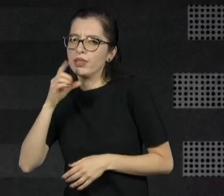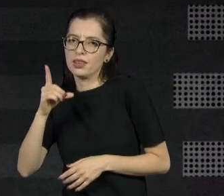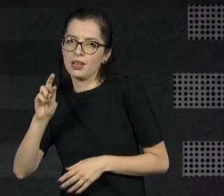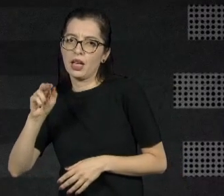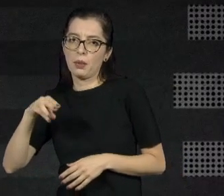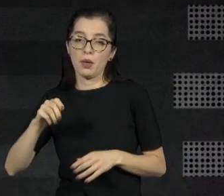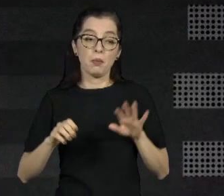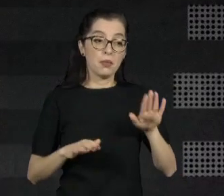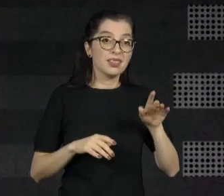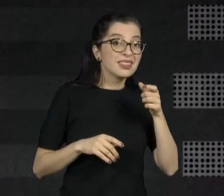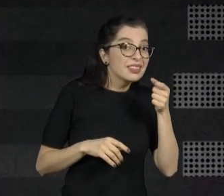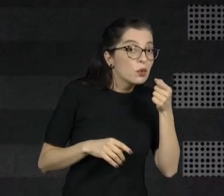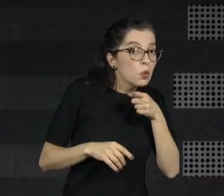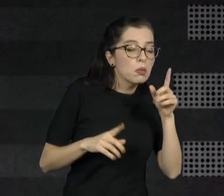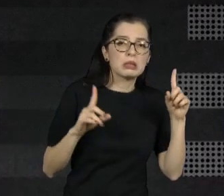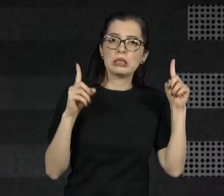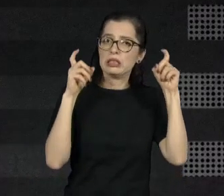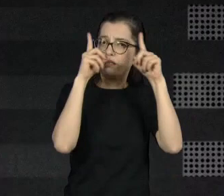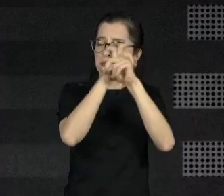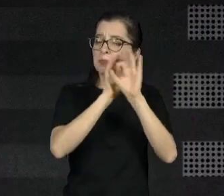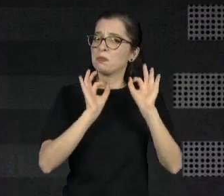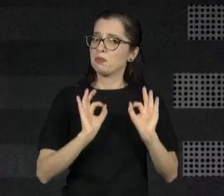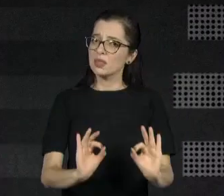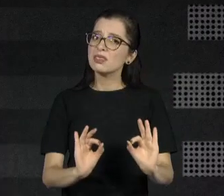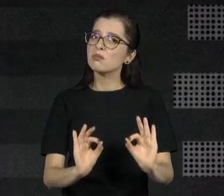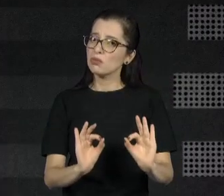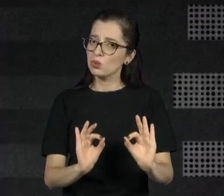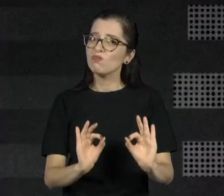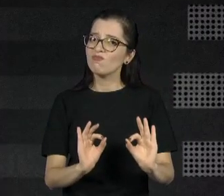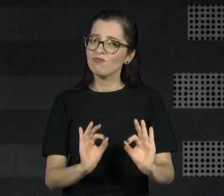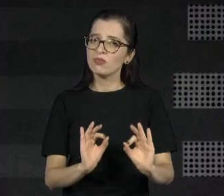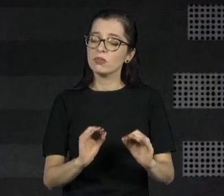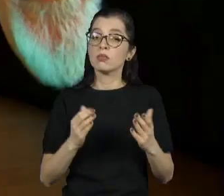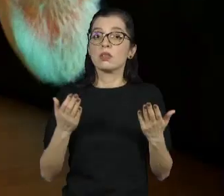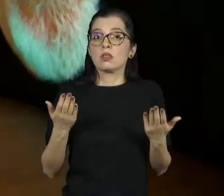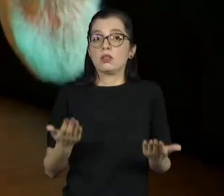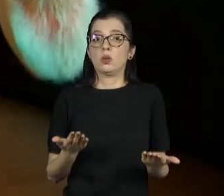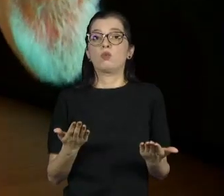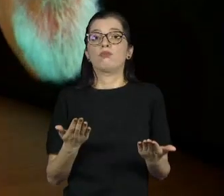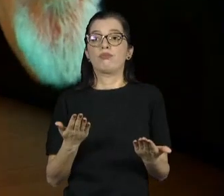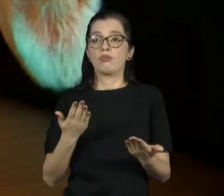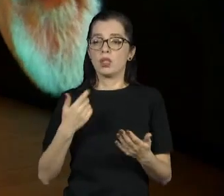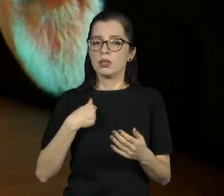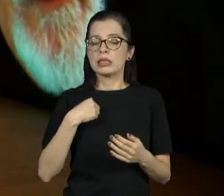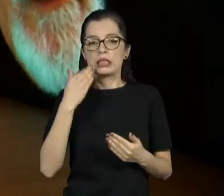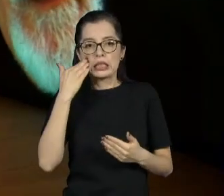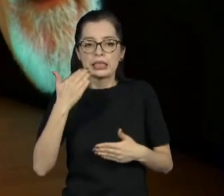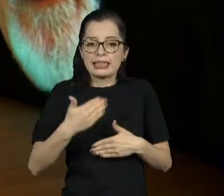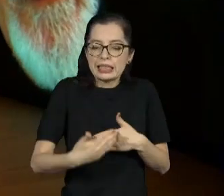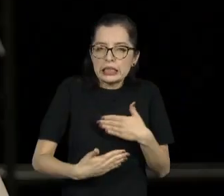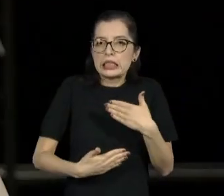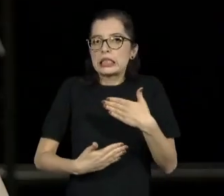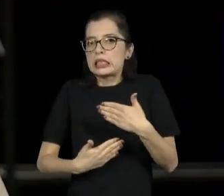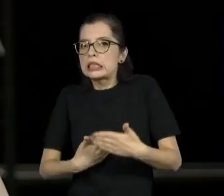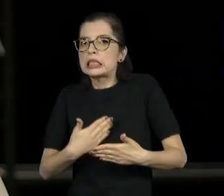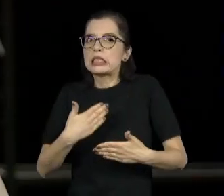mais gostei. Acho que ali que eu encontro a... Ali que eu passo mesmo a minha temperatura vai para